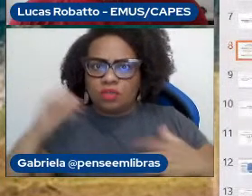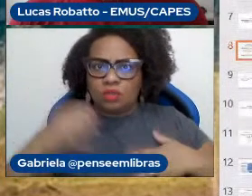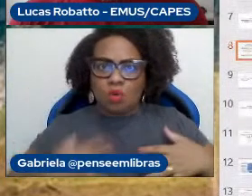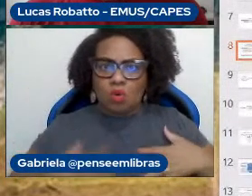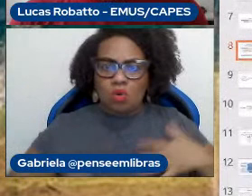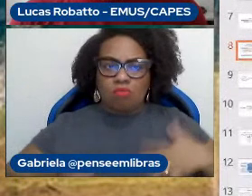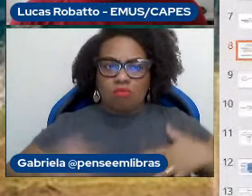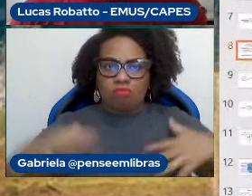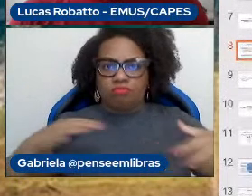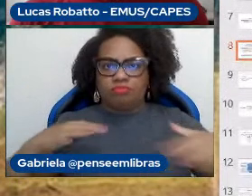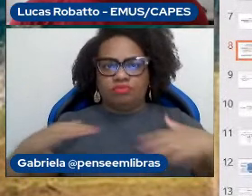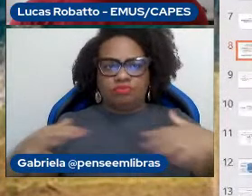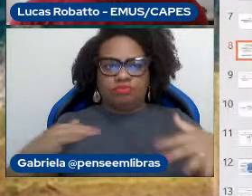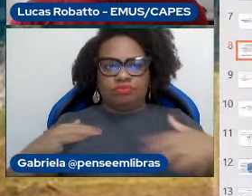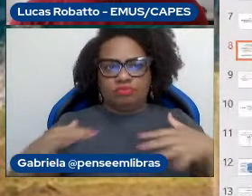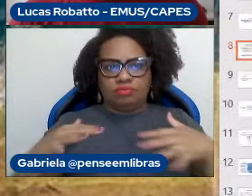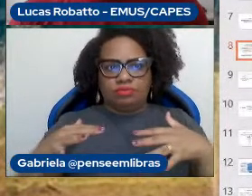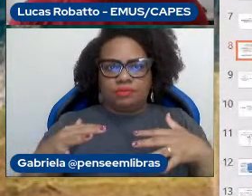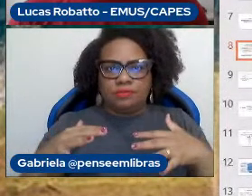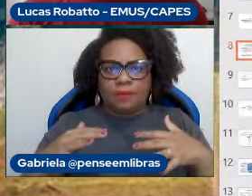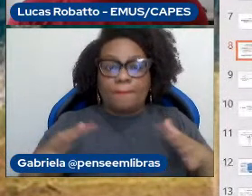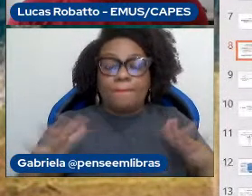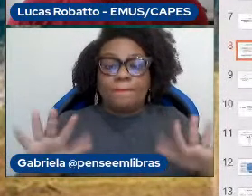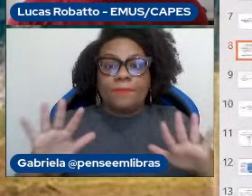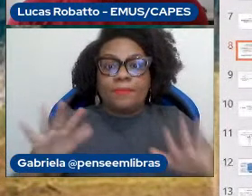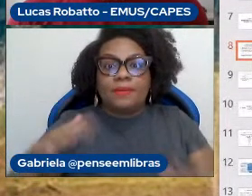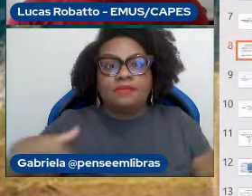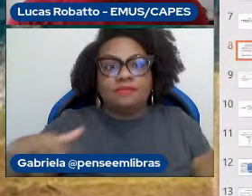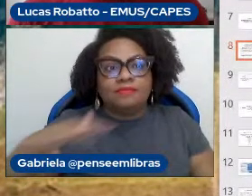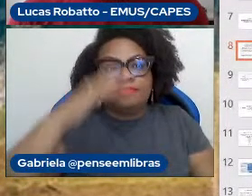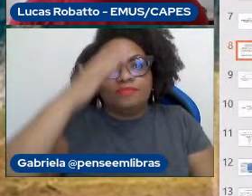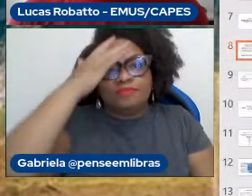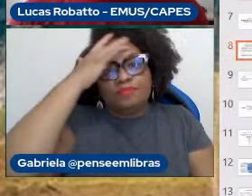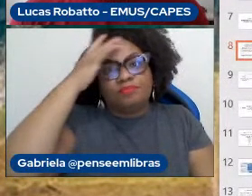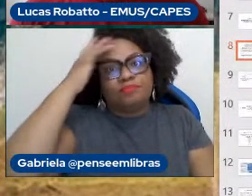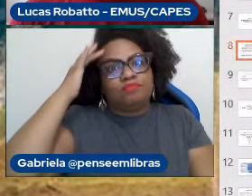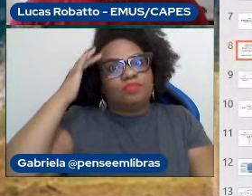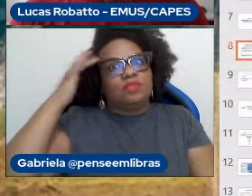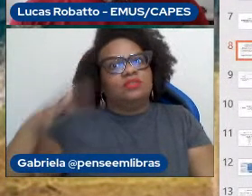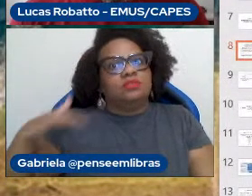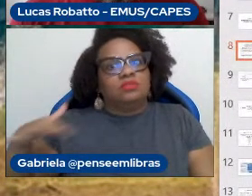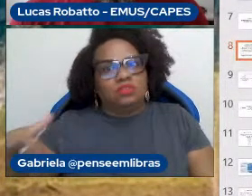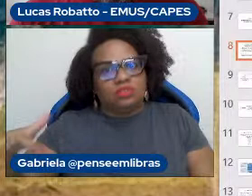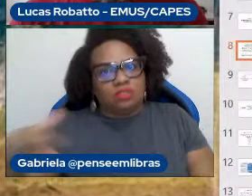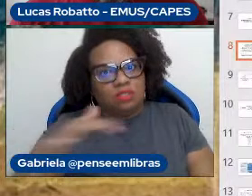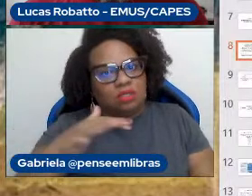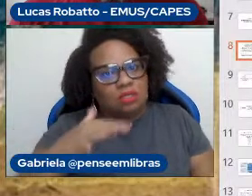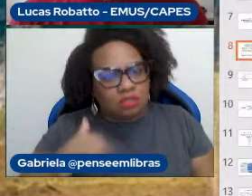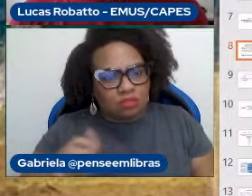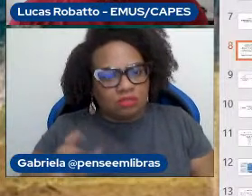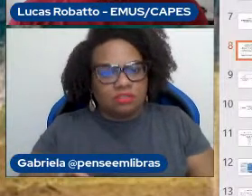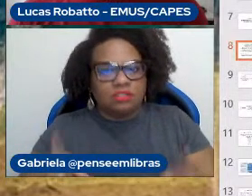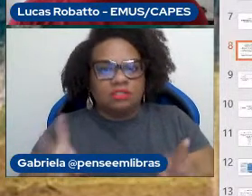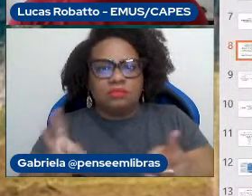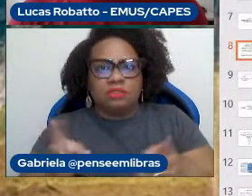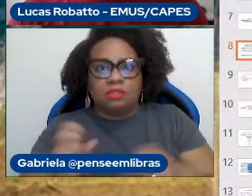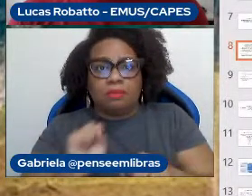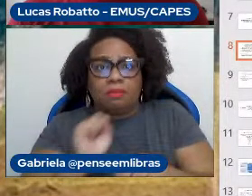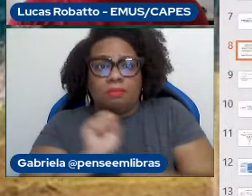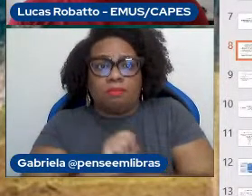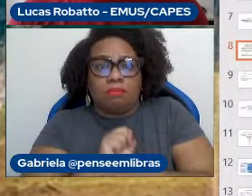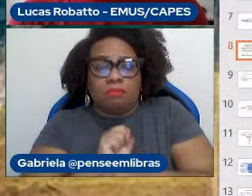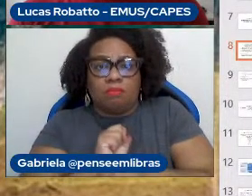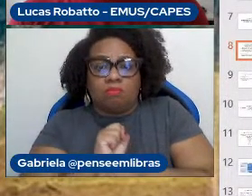Só que o público, em geral, em muitas situações, vai conter esse movimento e o músico